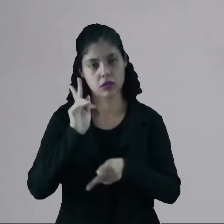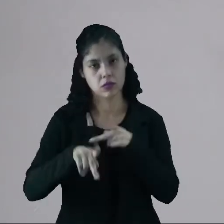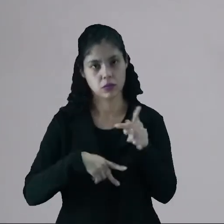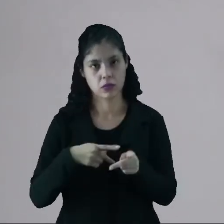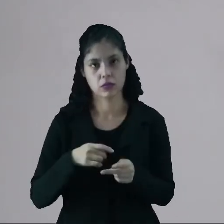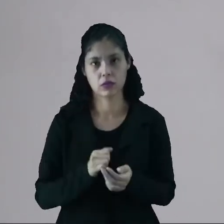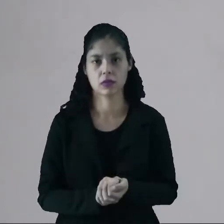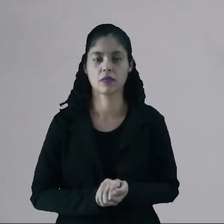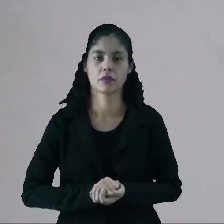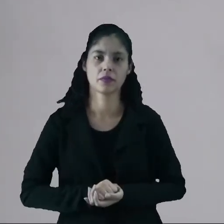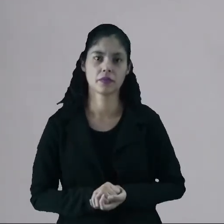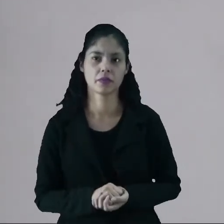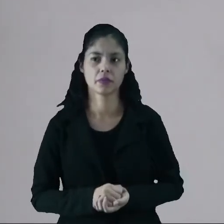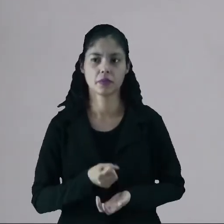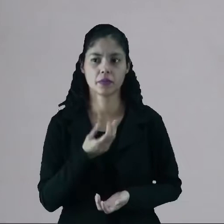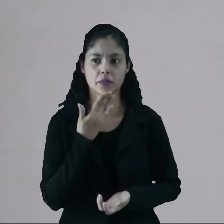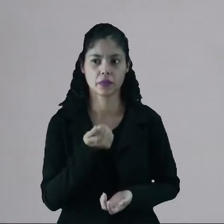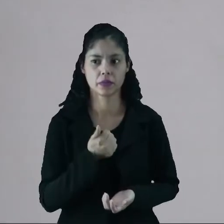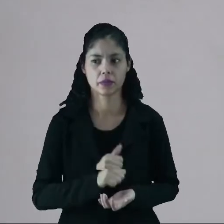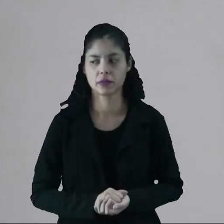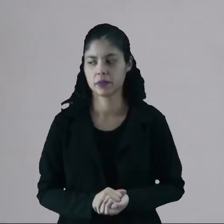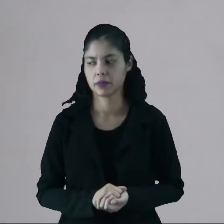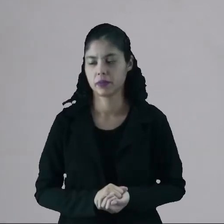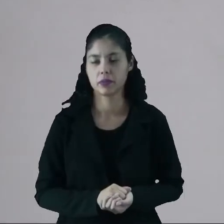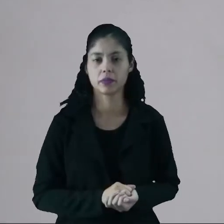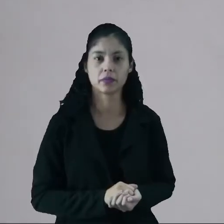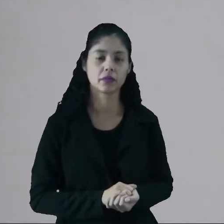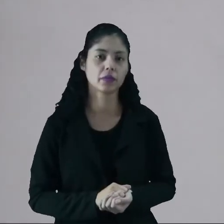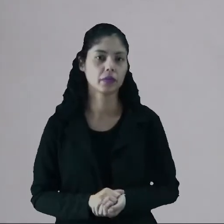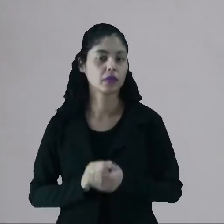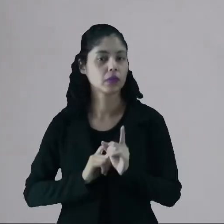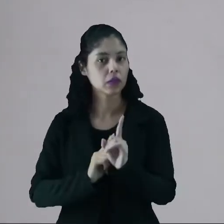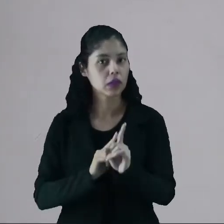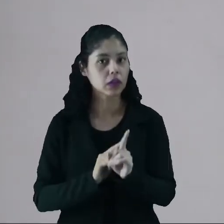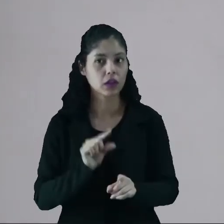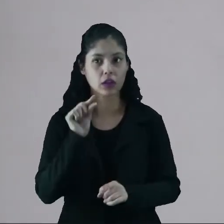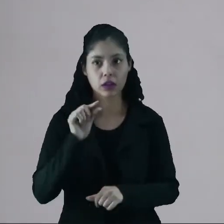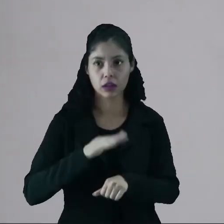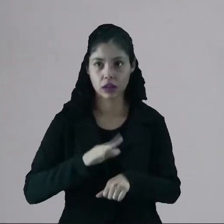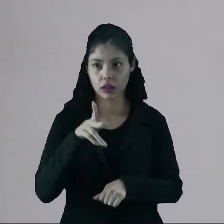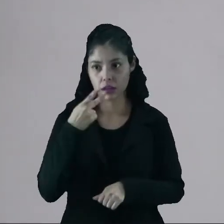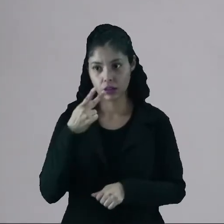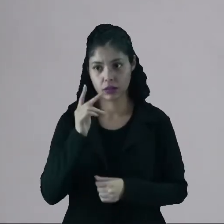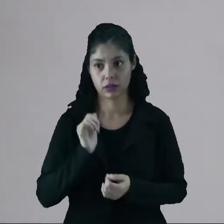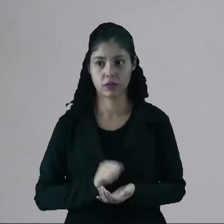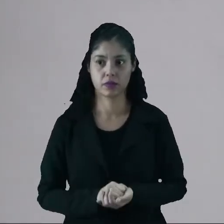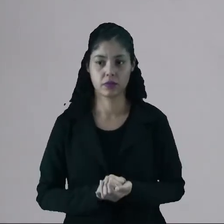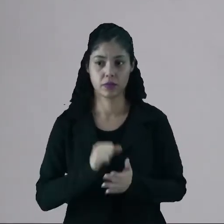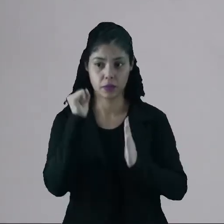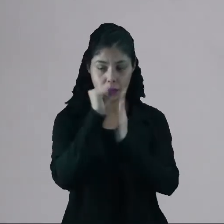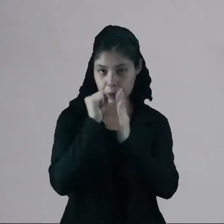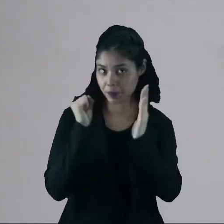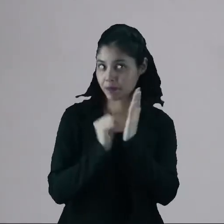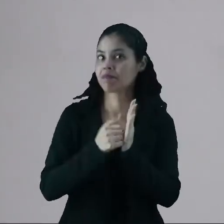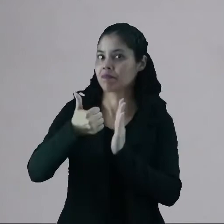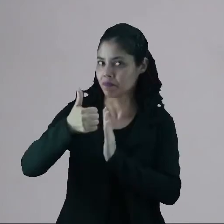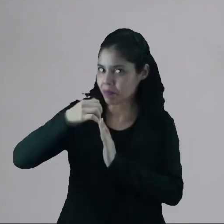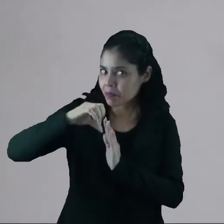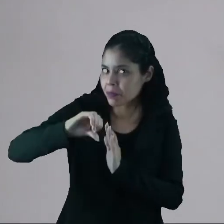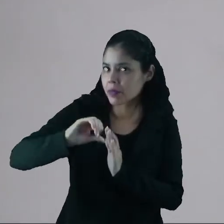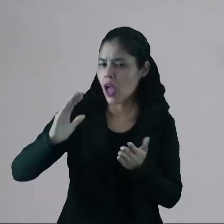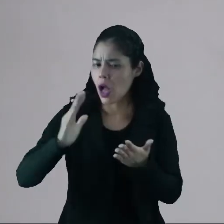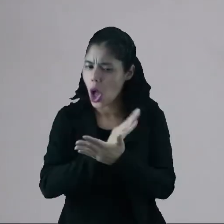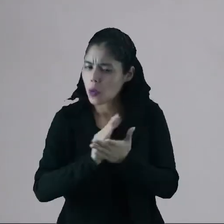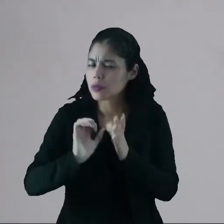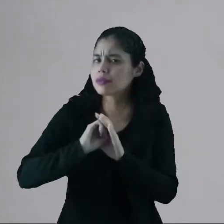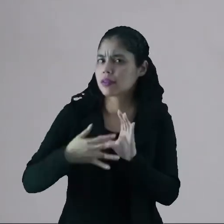povo nas suas obras. Tudo bem, gente? Até aí? Vamos seguir só mais um pouquinho falando sobre o século XIX,